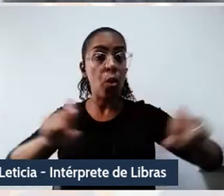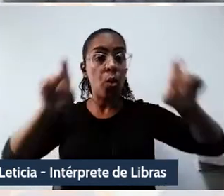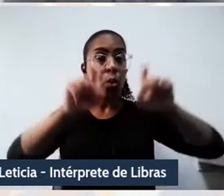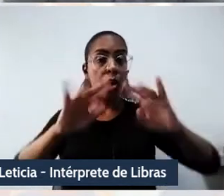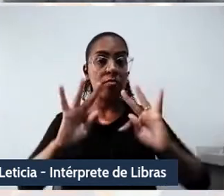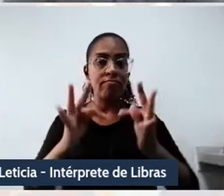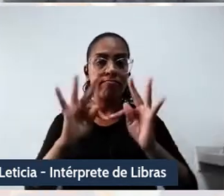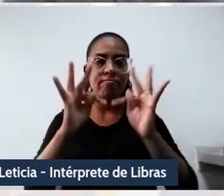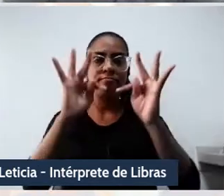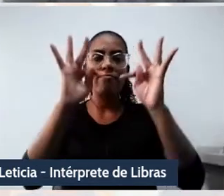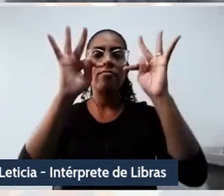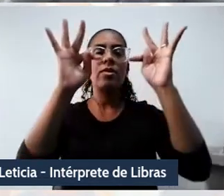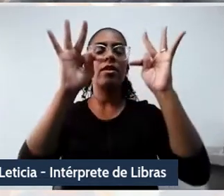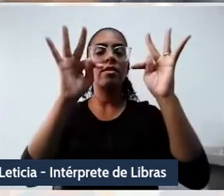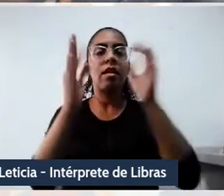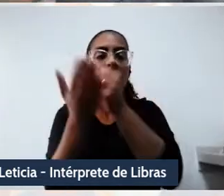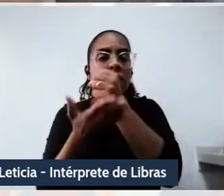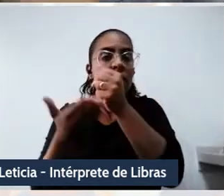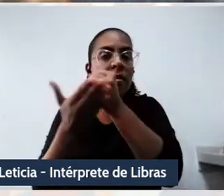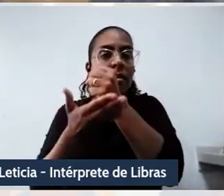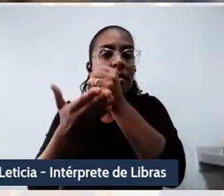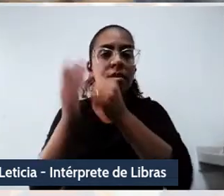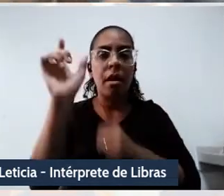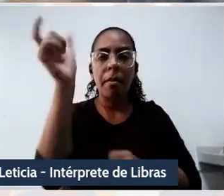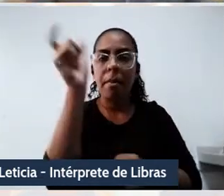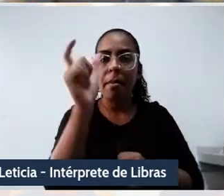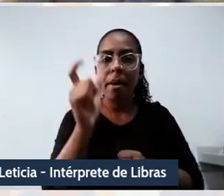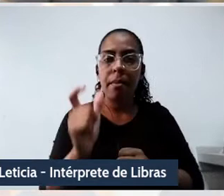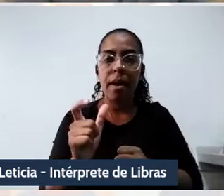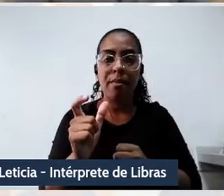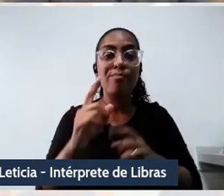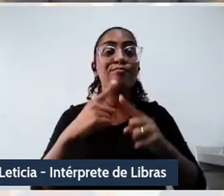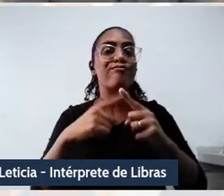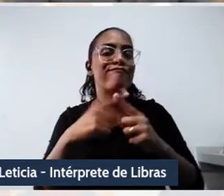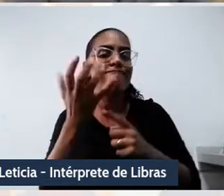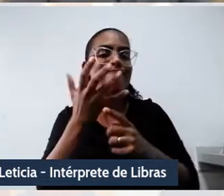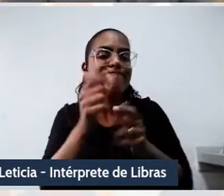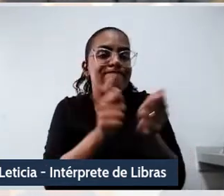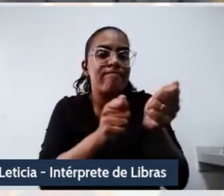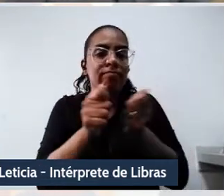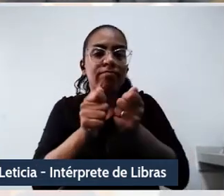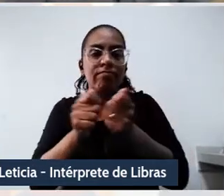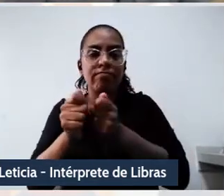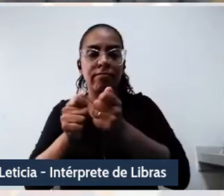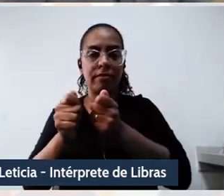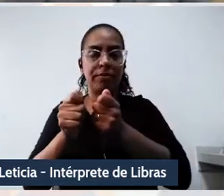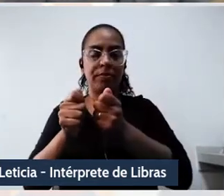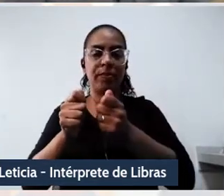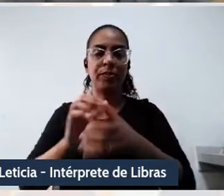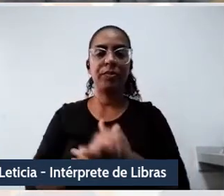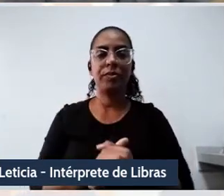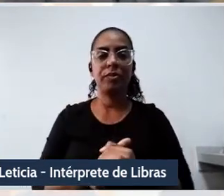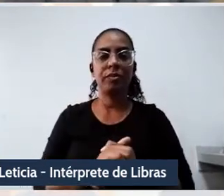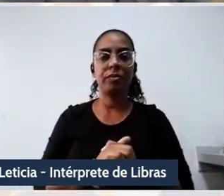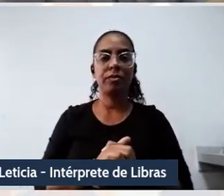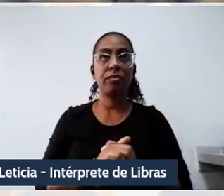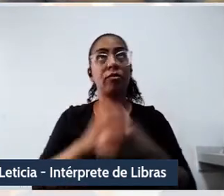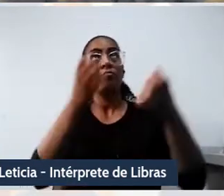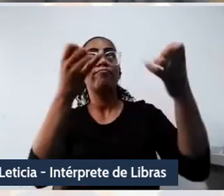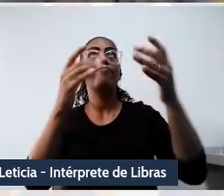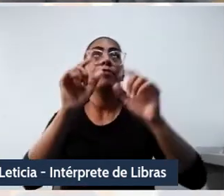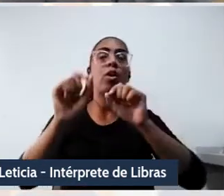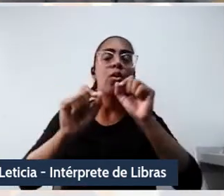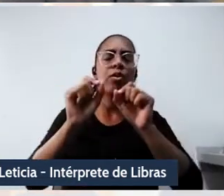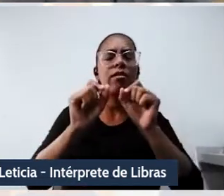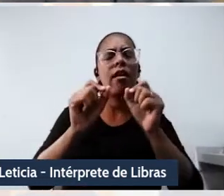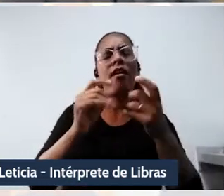bases se centram em algoritmos para manipular grande quantidade de dados. O lado obscuro dos algoritmos é muito